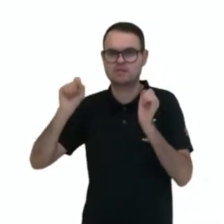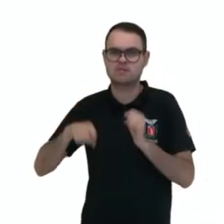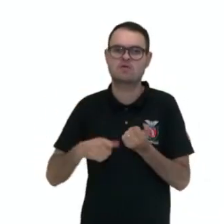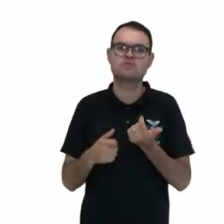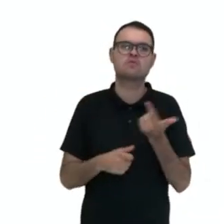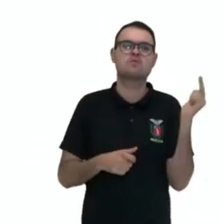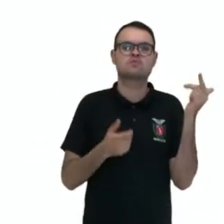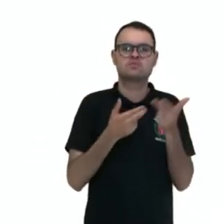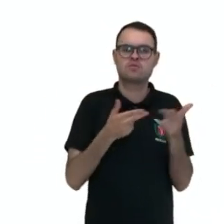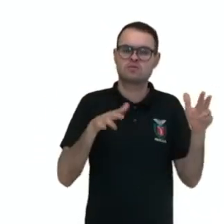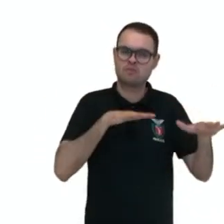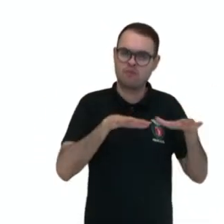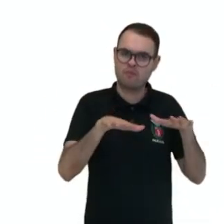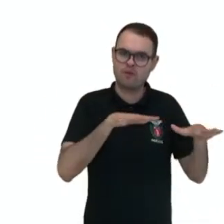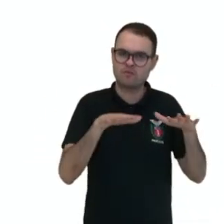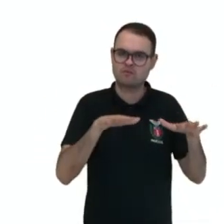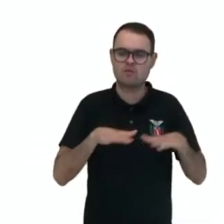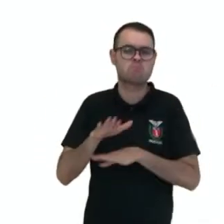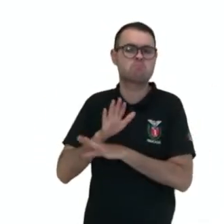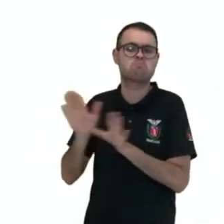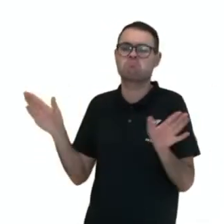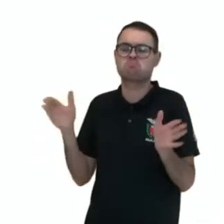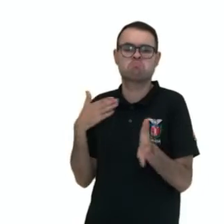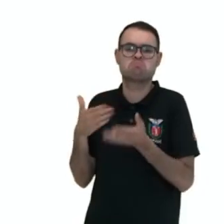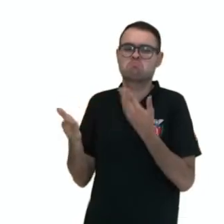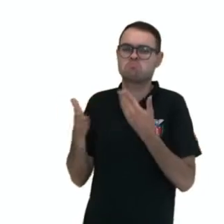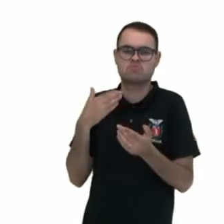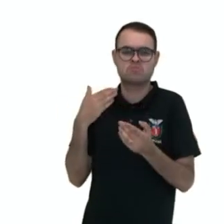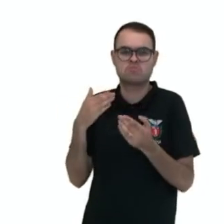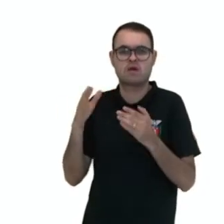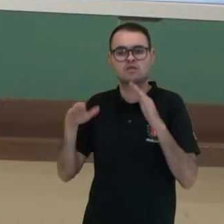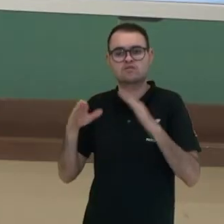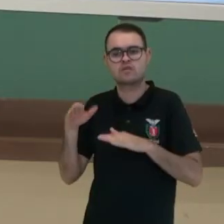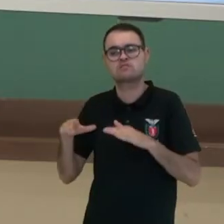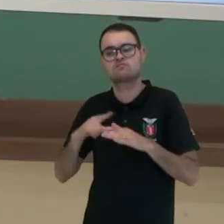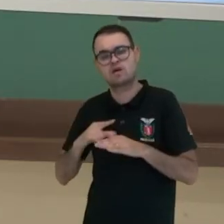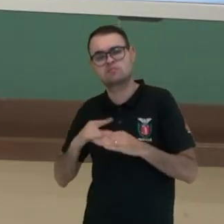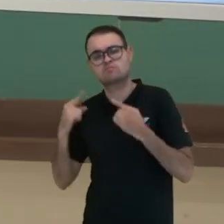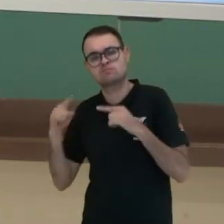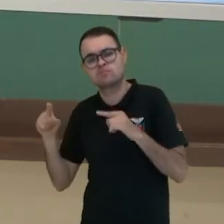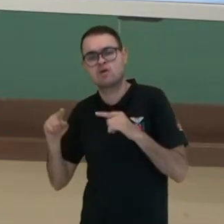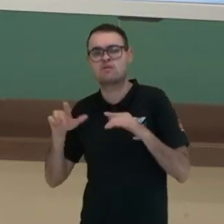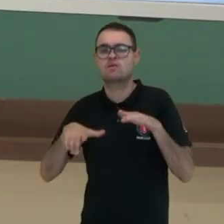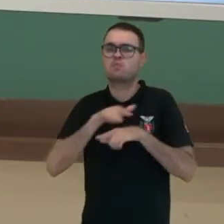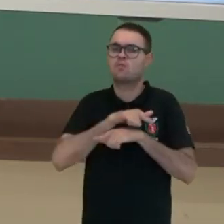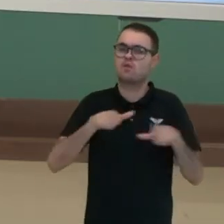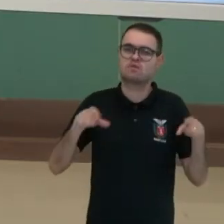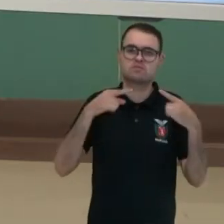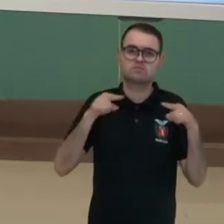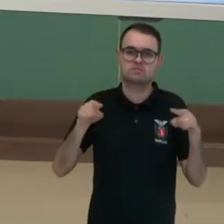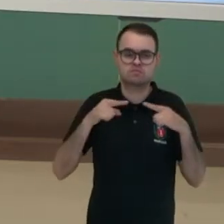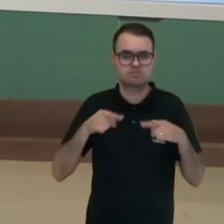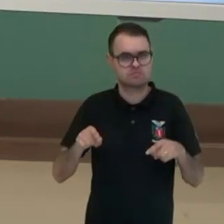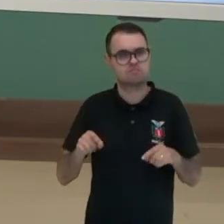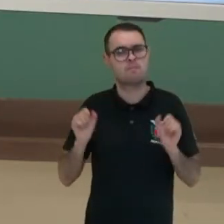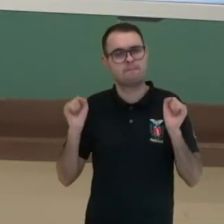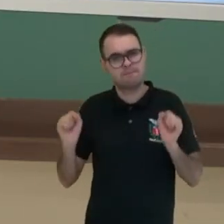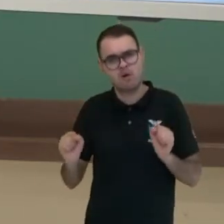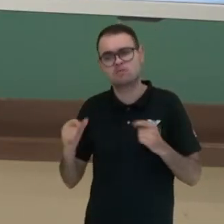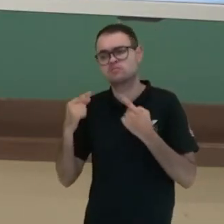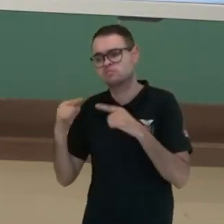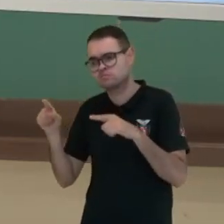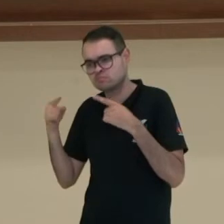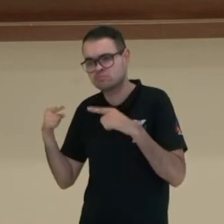movimentos podem acontecer independente do som que se ouve, até mesmo sem ele. Então, a gente pode dançar com a música que a gente mais gosta, mas a gente pode dançar com o